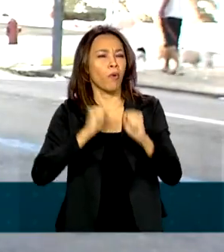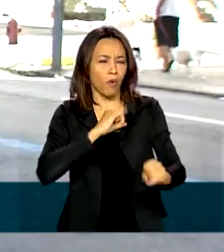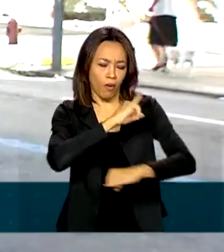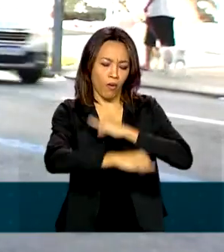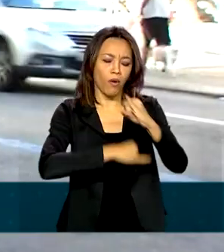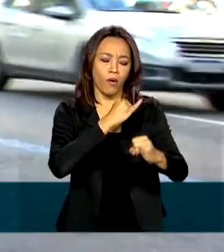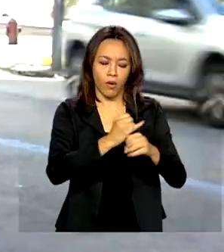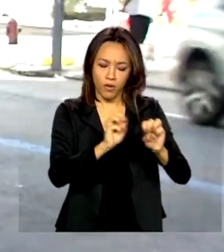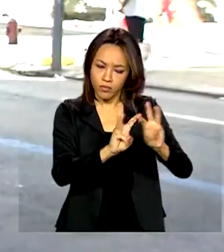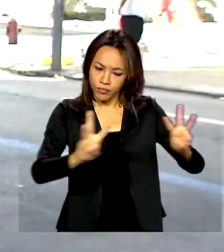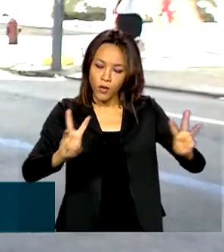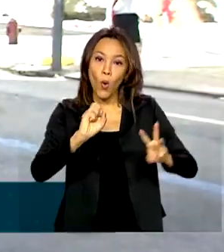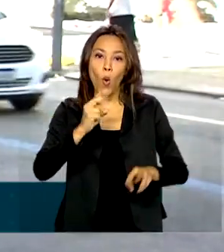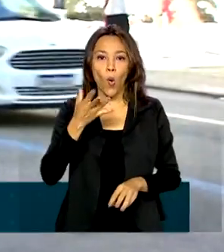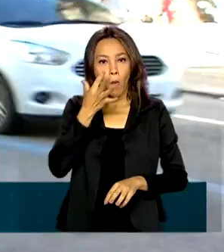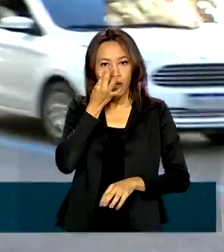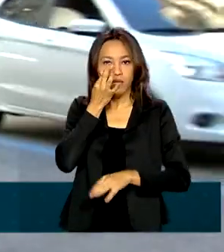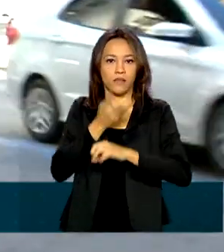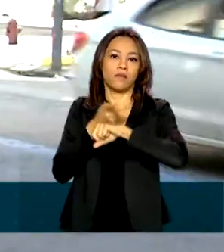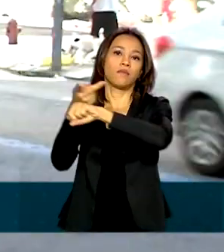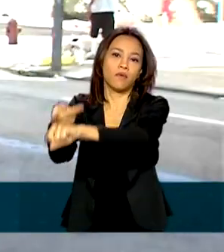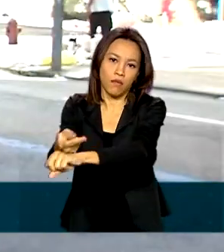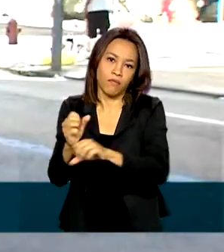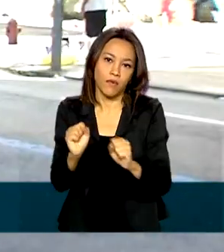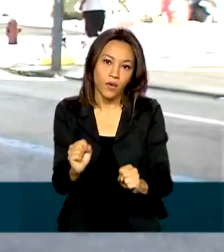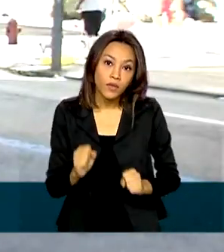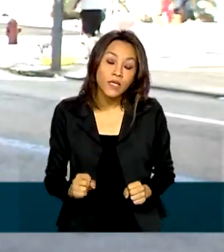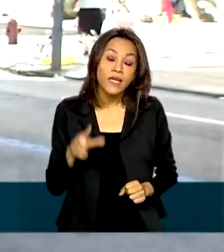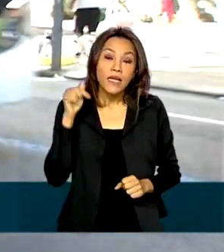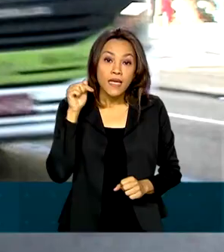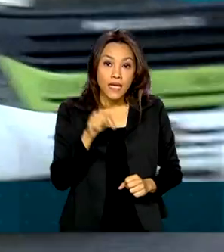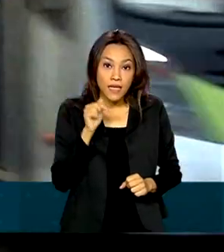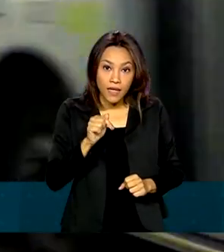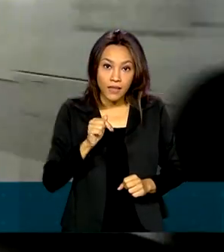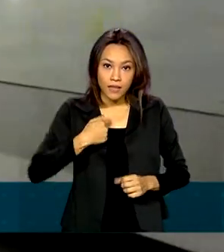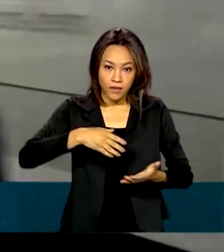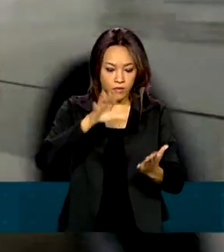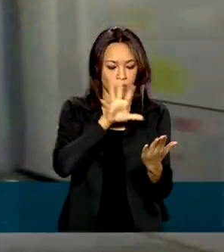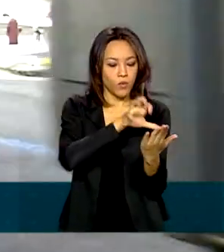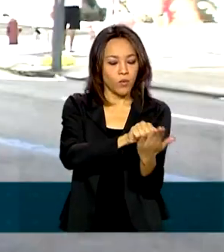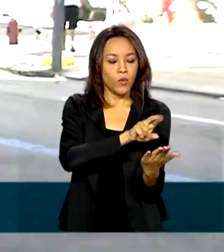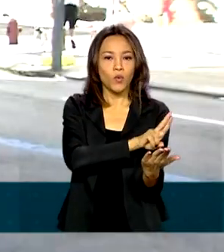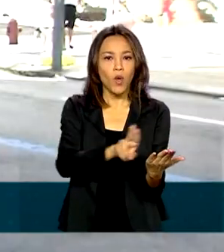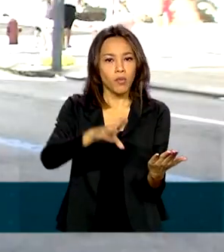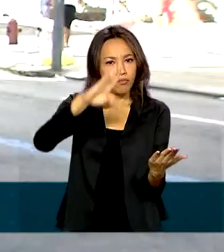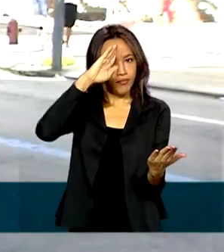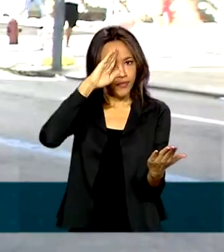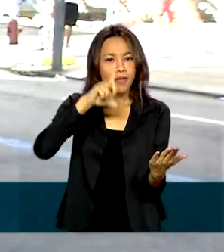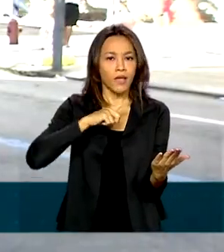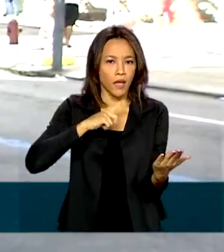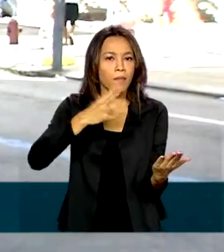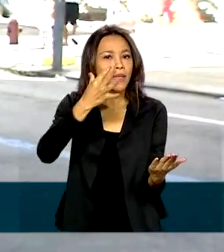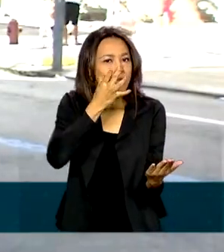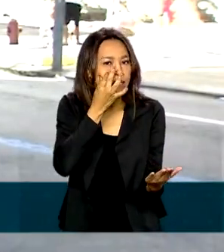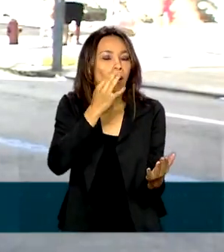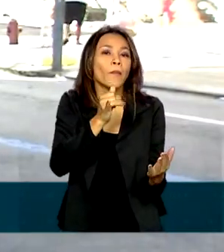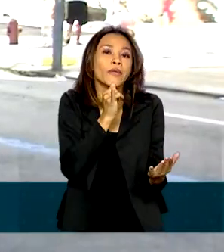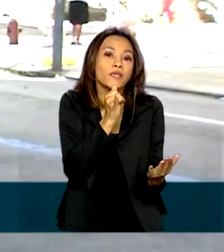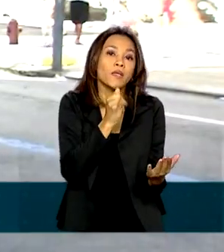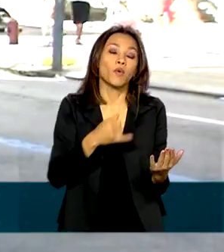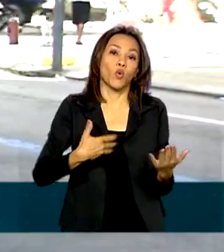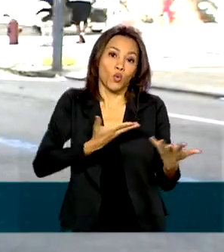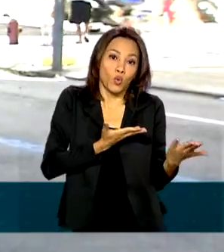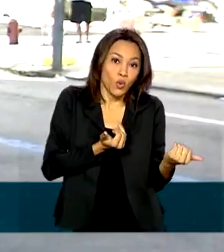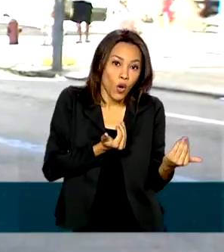presencial. Vale observar que há situações em que o alistamento só pode ser feito presencialmente. É o caso do jovem que precisa